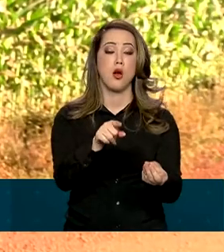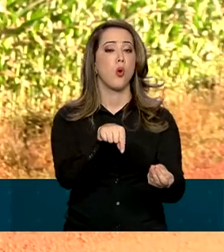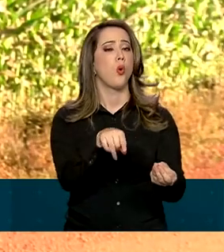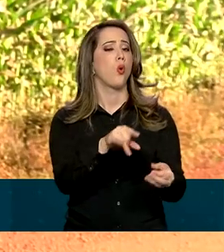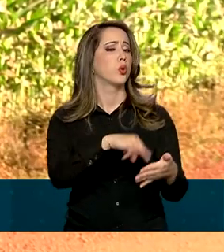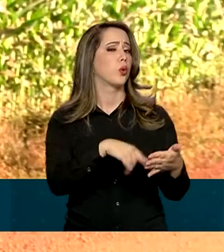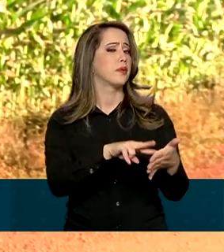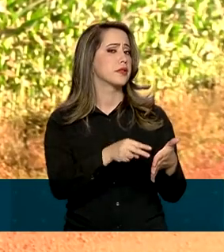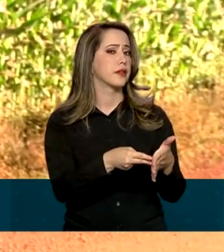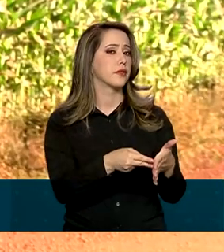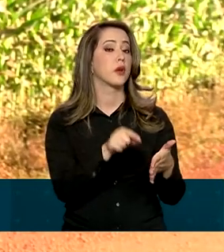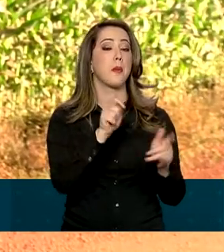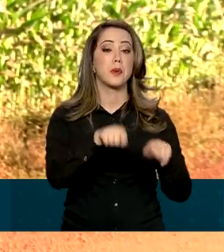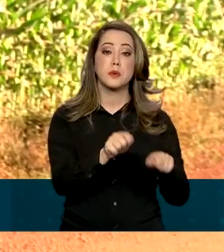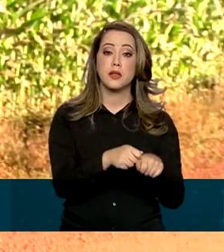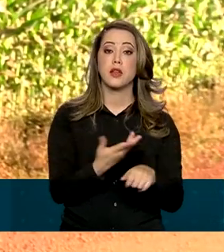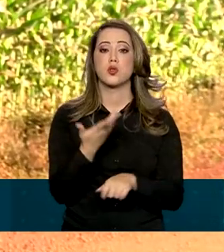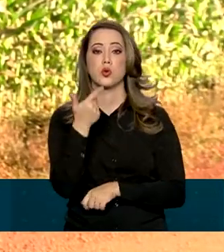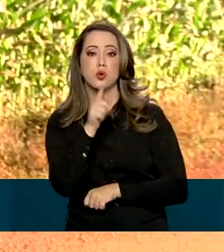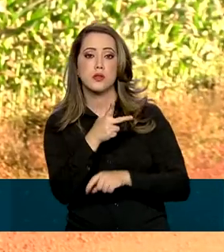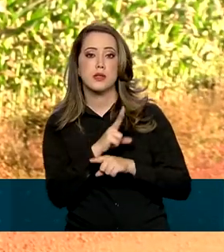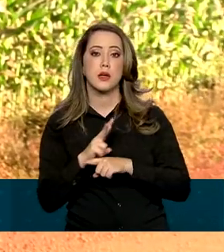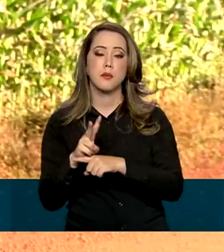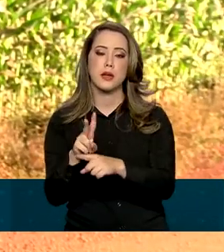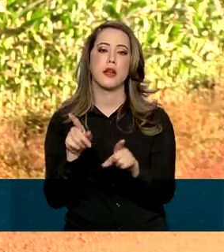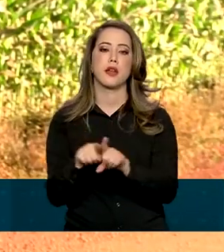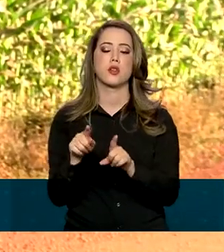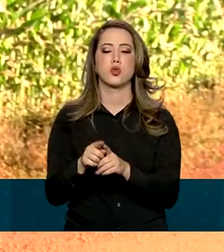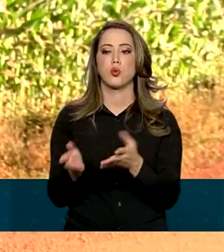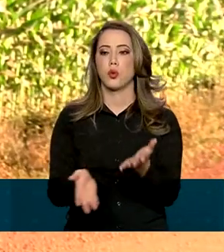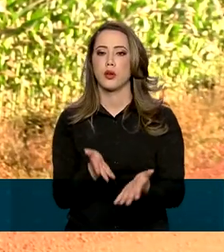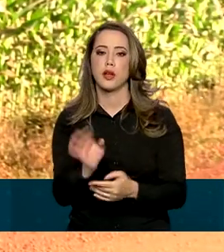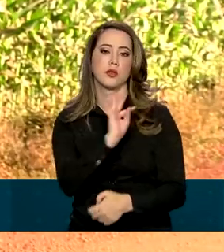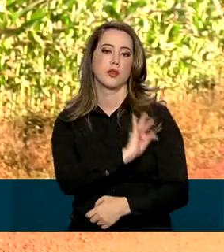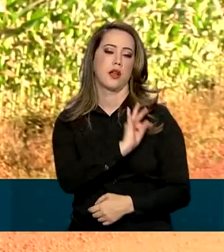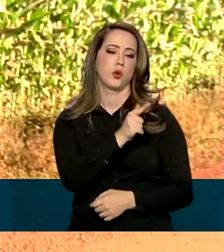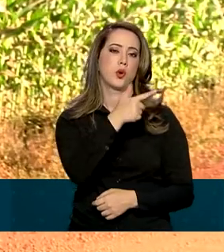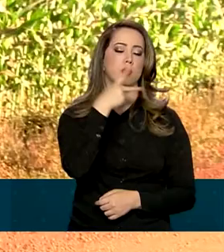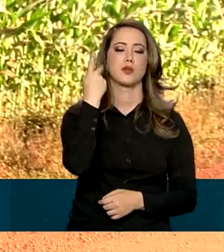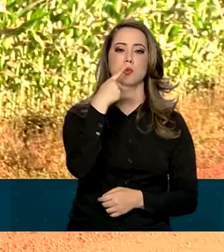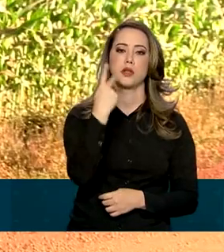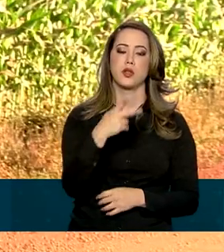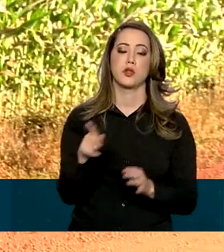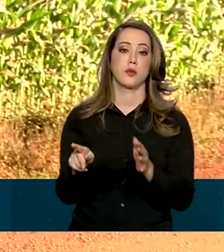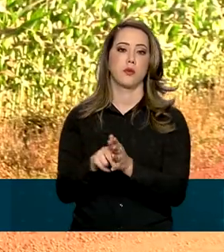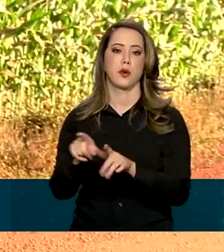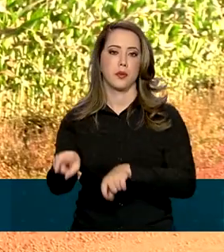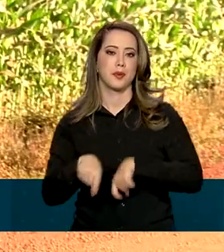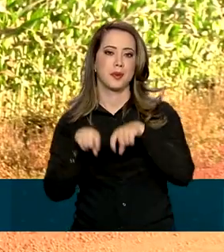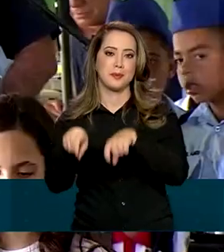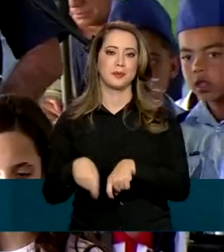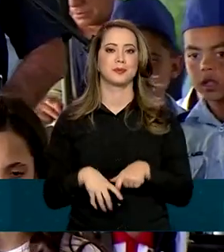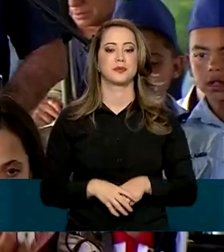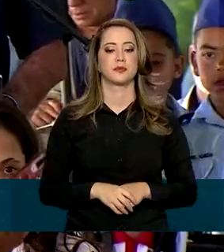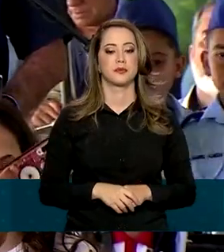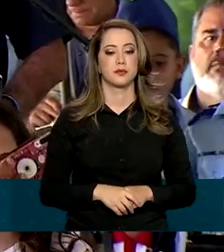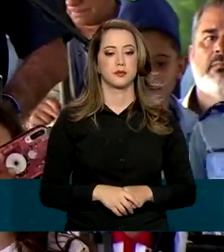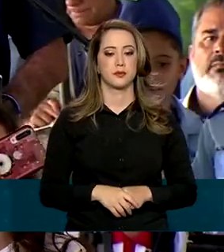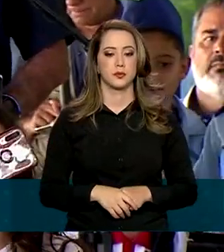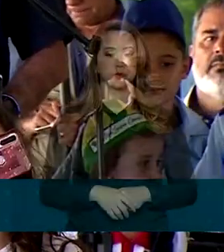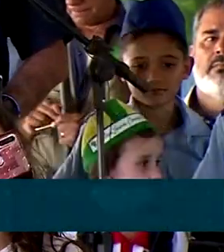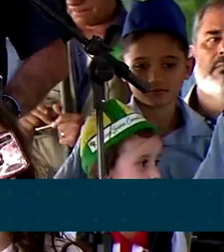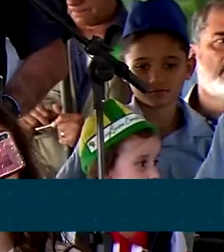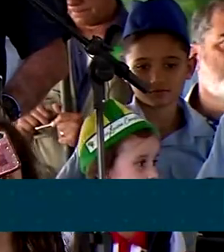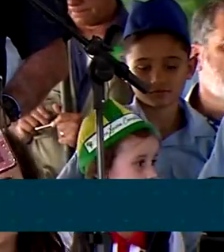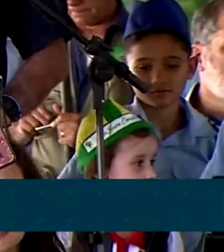acesso a diversas linhas de crédito, assistência técnica e outras políticas voltadas aos produtores rurais. O Brasil